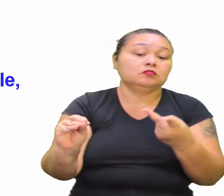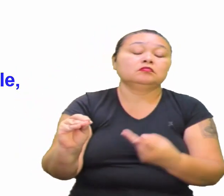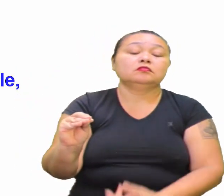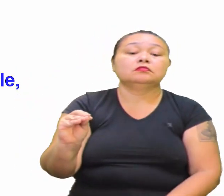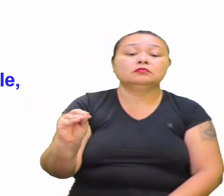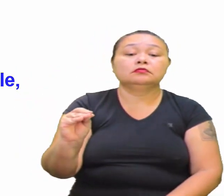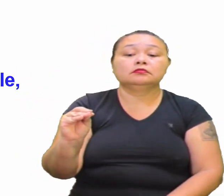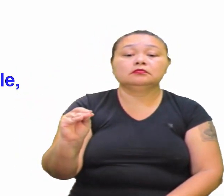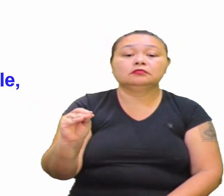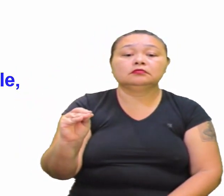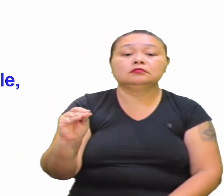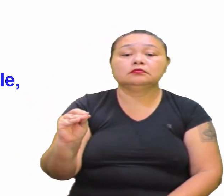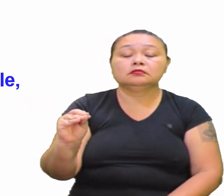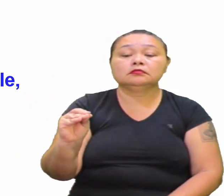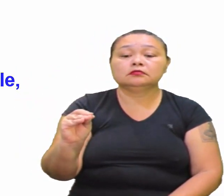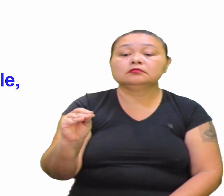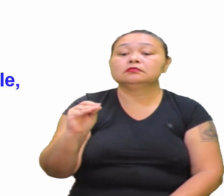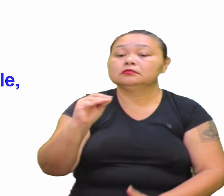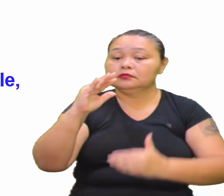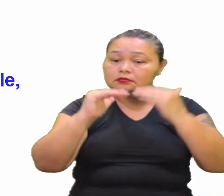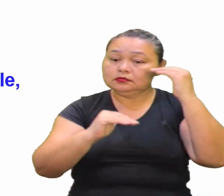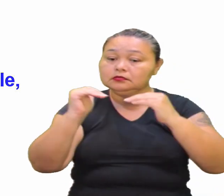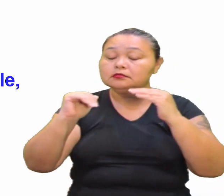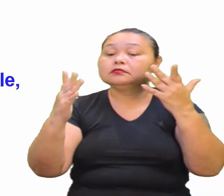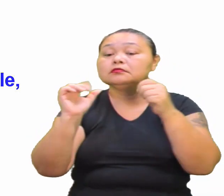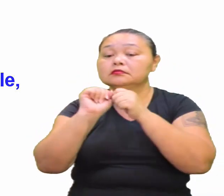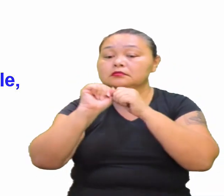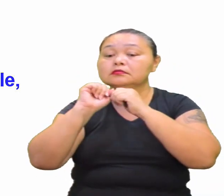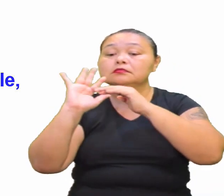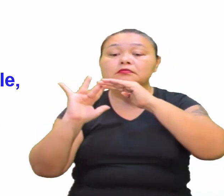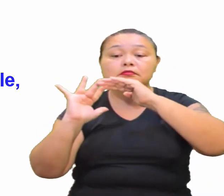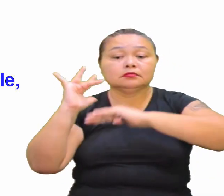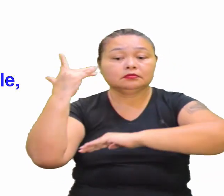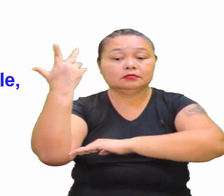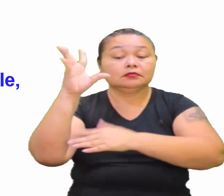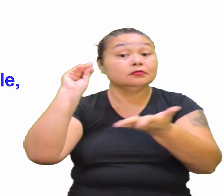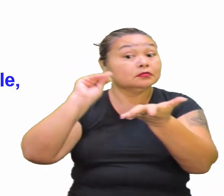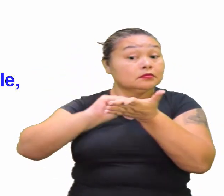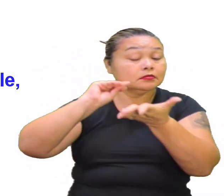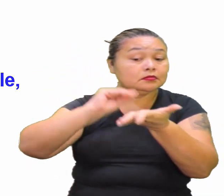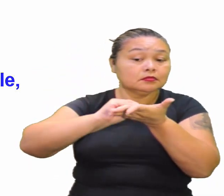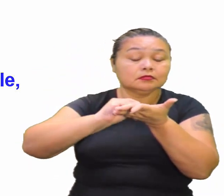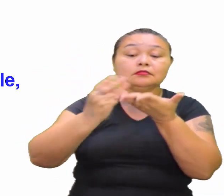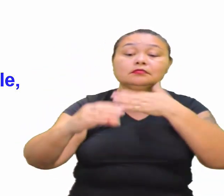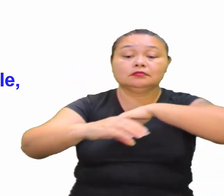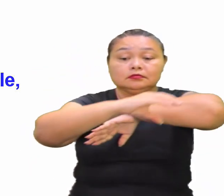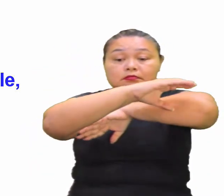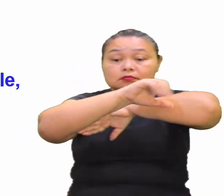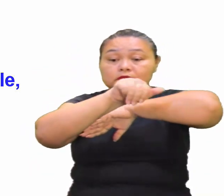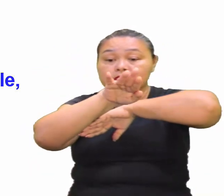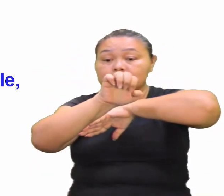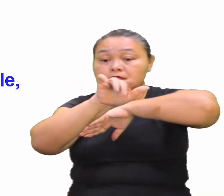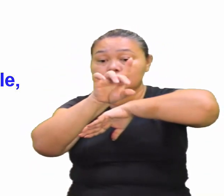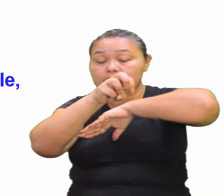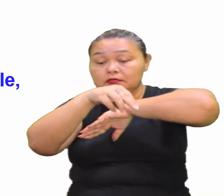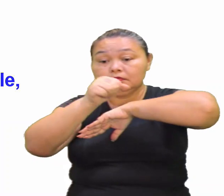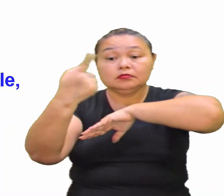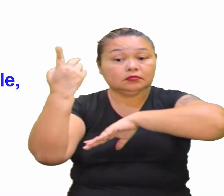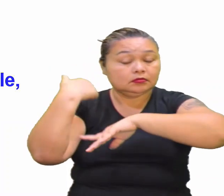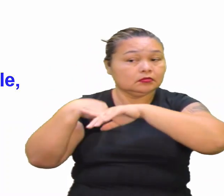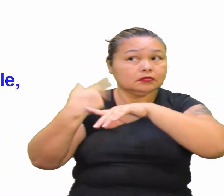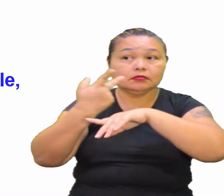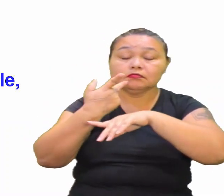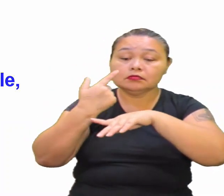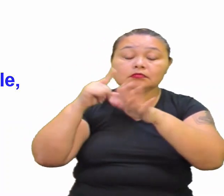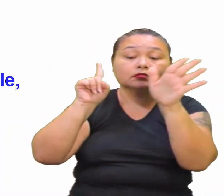ao desequilíbrio ambiental A questão da falta de saneamento Que a gente comentou na questão